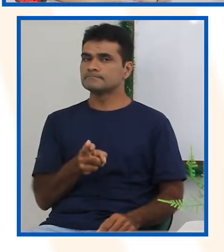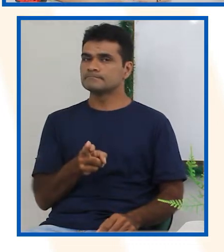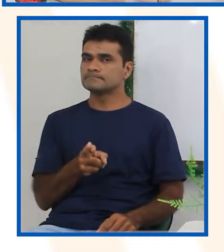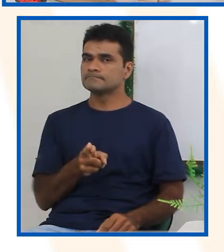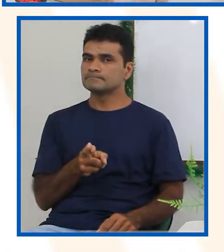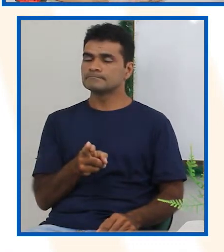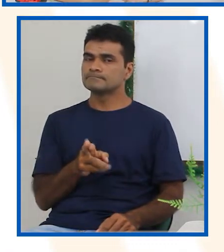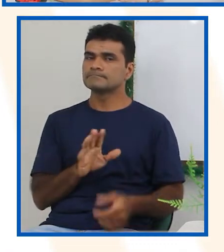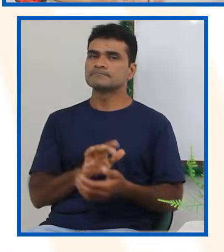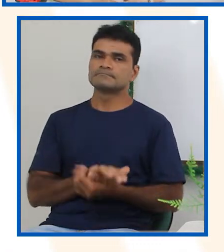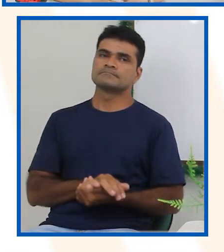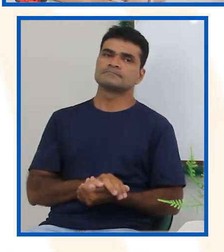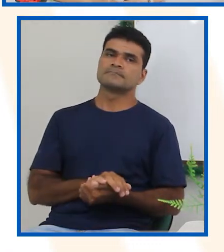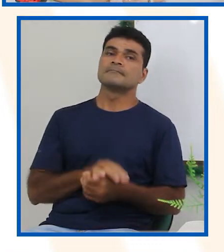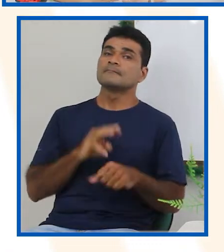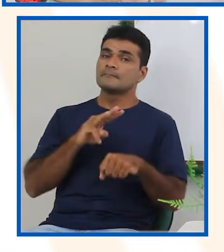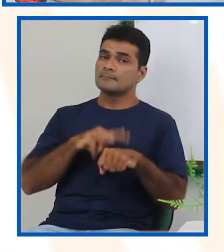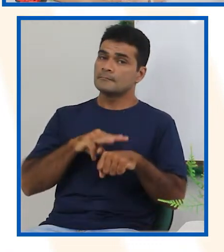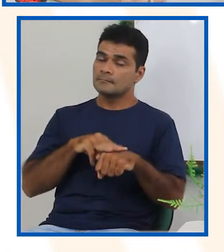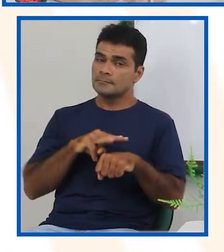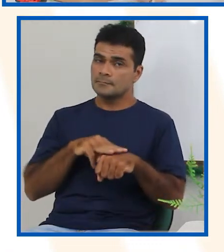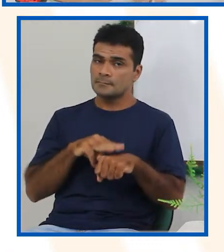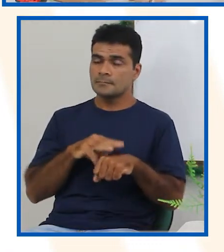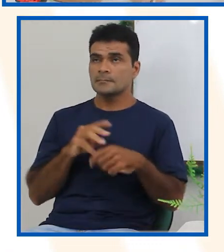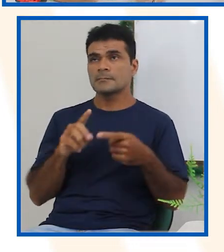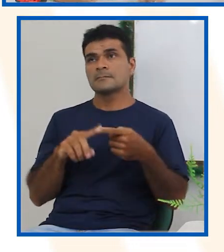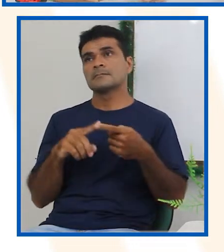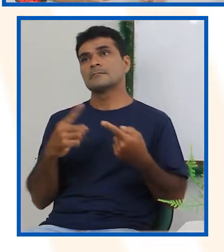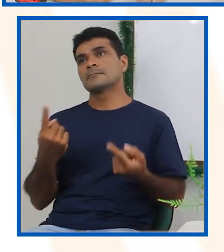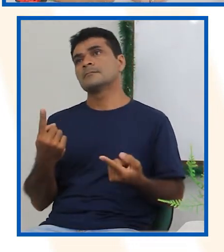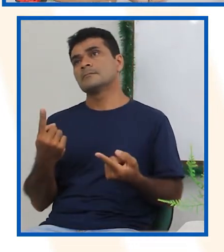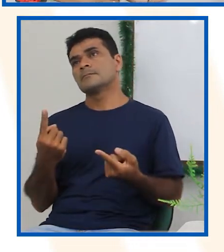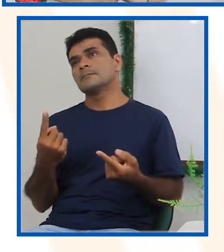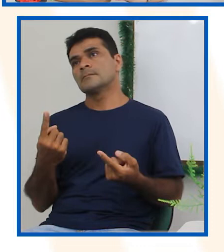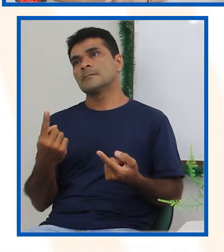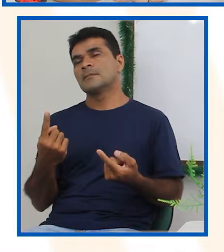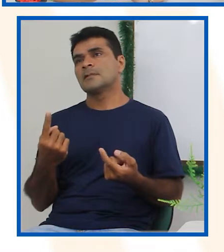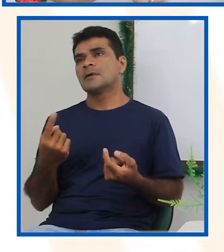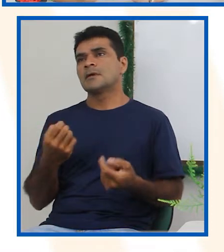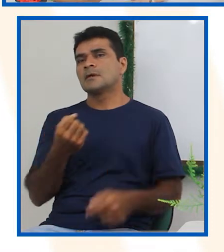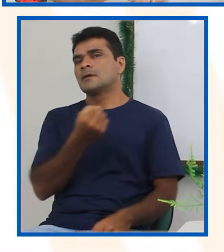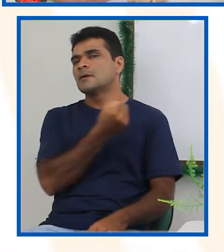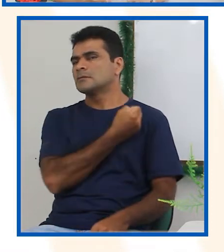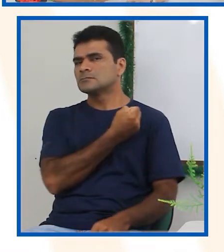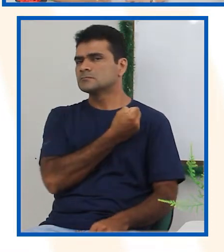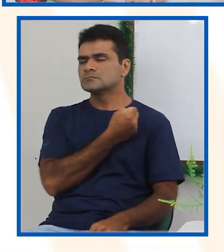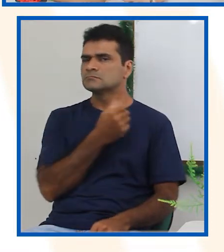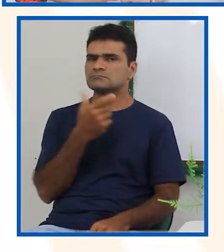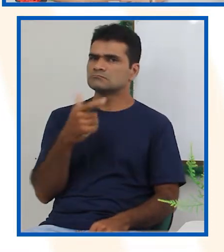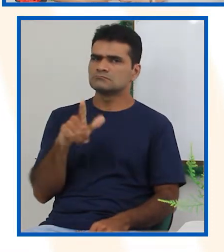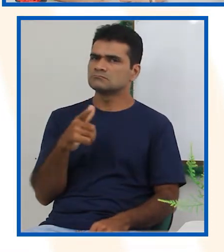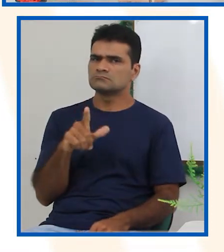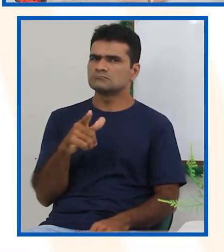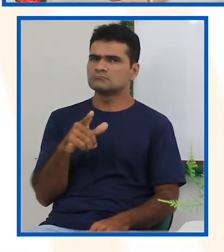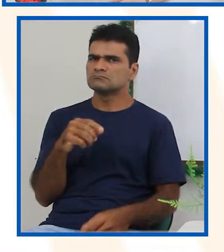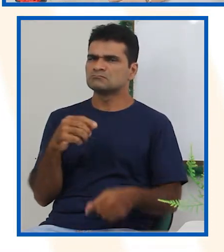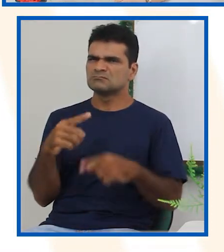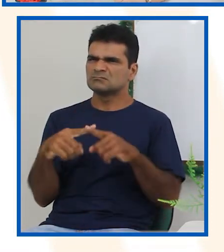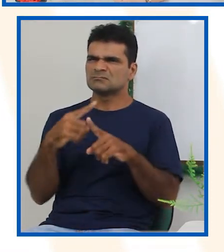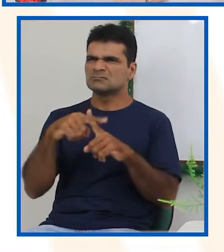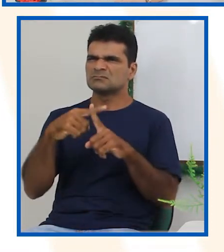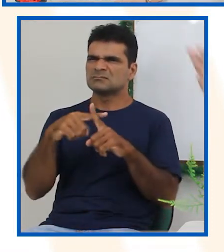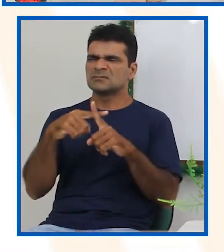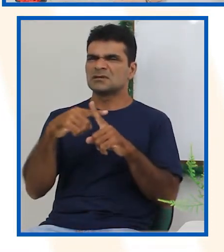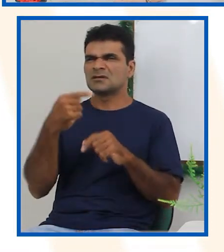precisa, embora seja de matemática, não precisa que a gente utilize os números, que a gente faça cálculos ainda. Lá